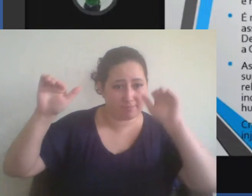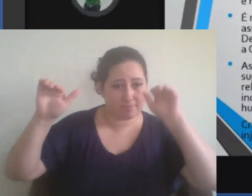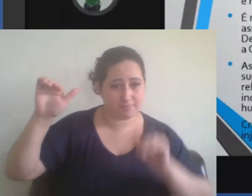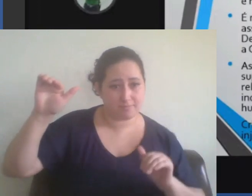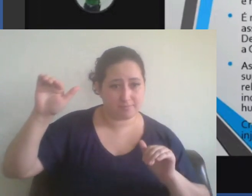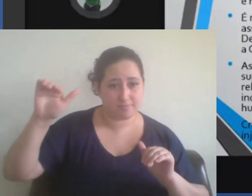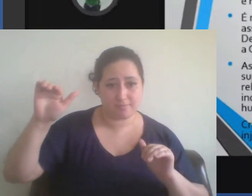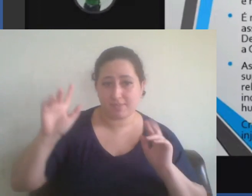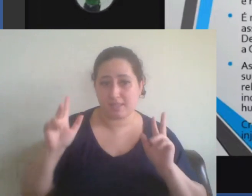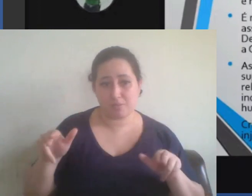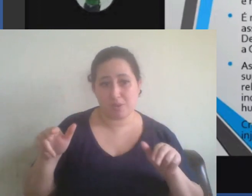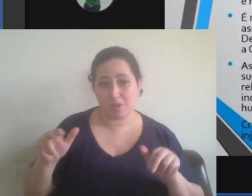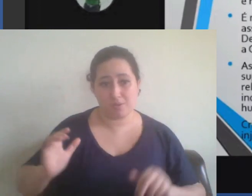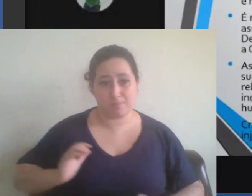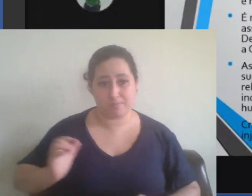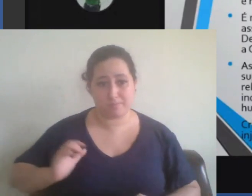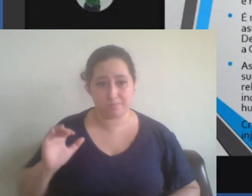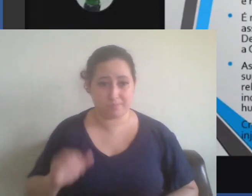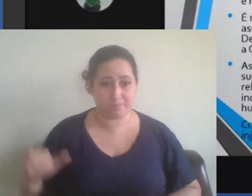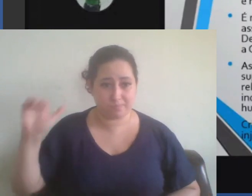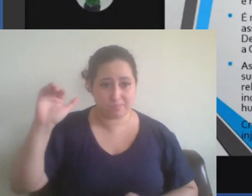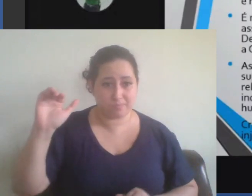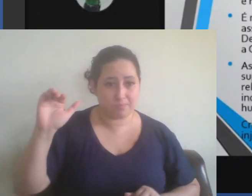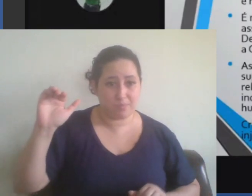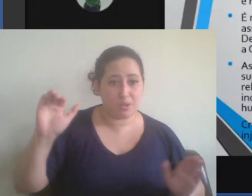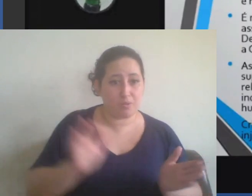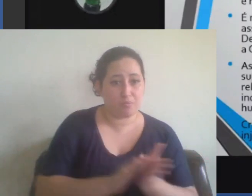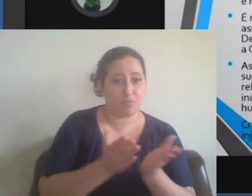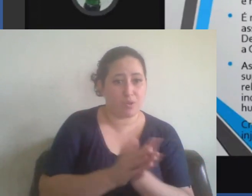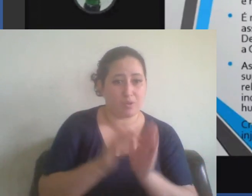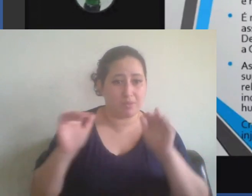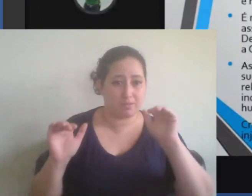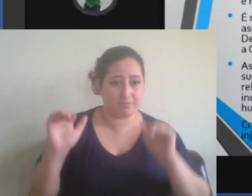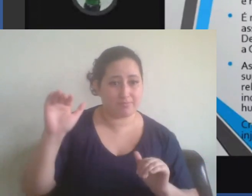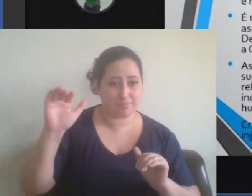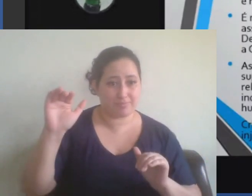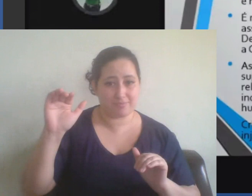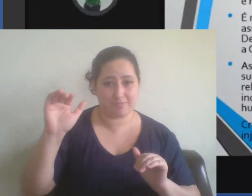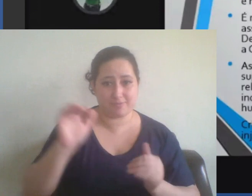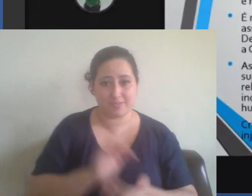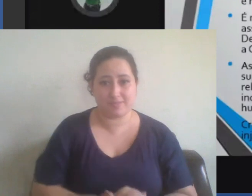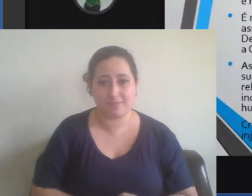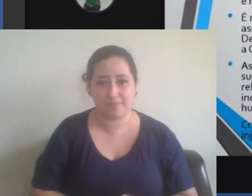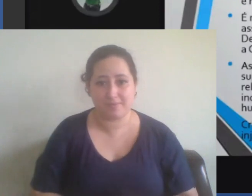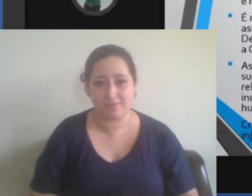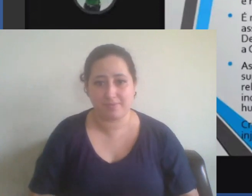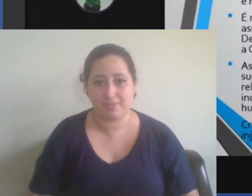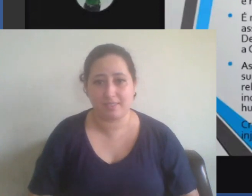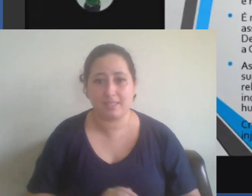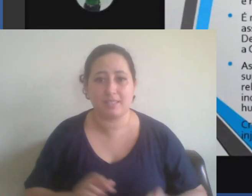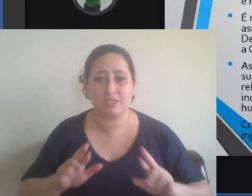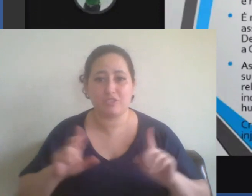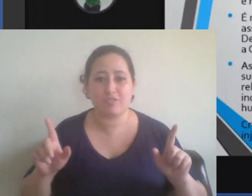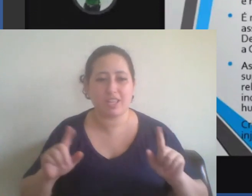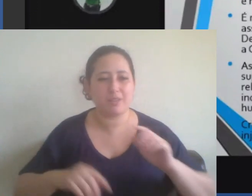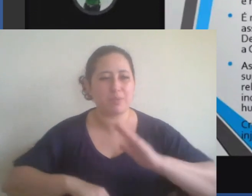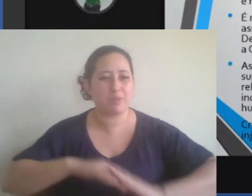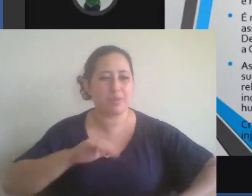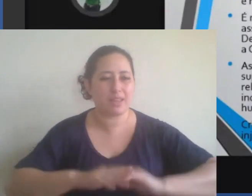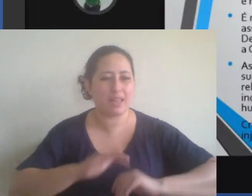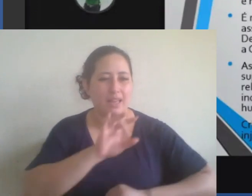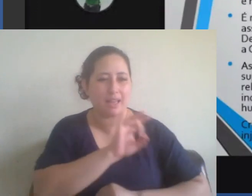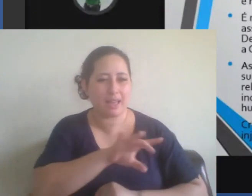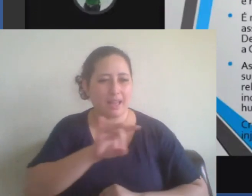em relação aos pobres. As diferenças não é por talento individual, mas